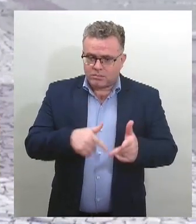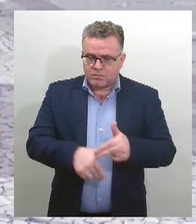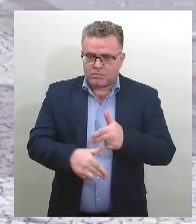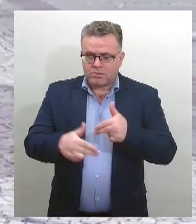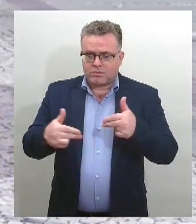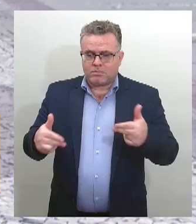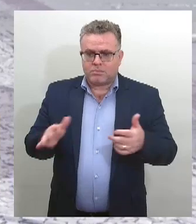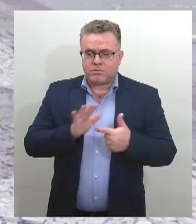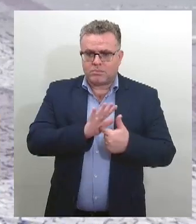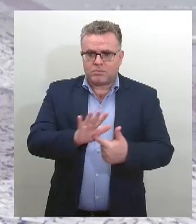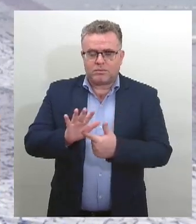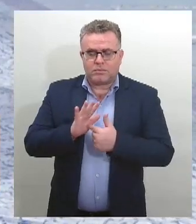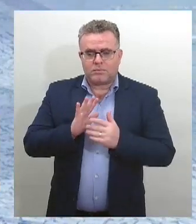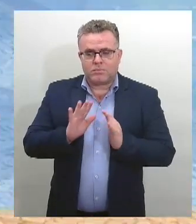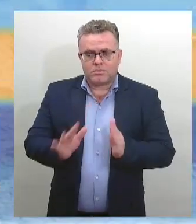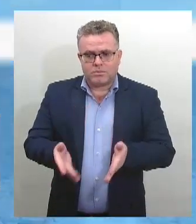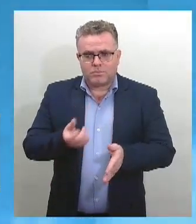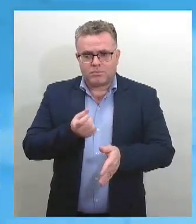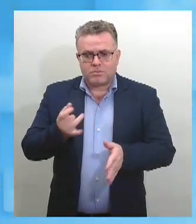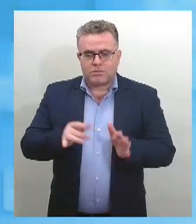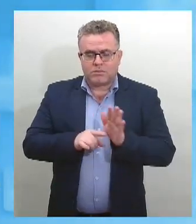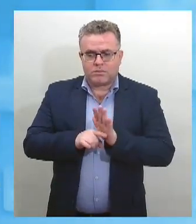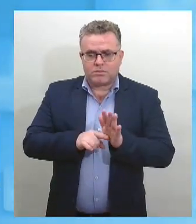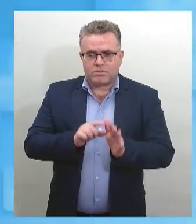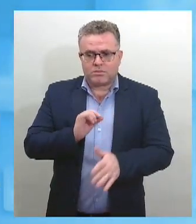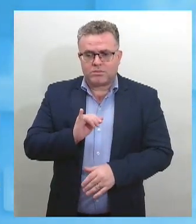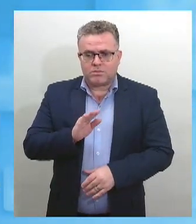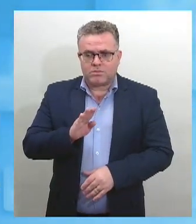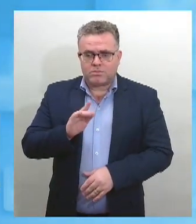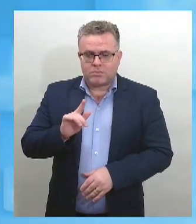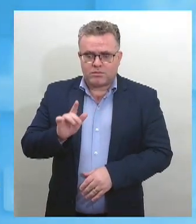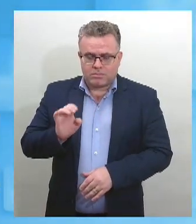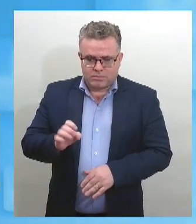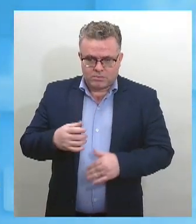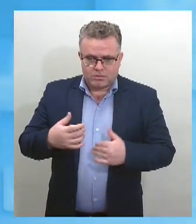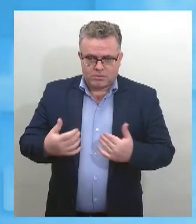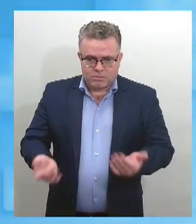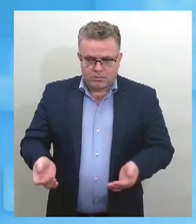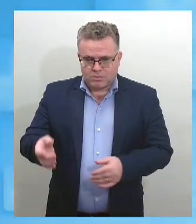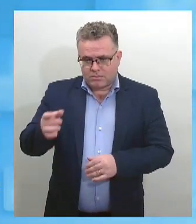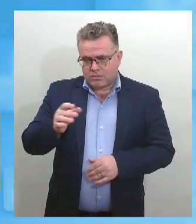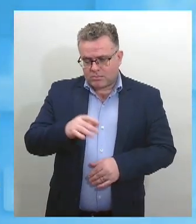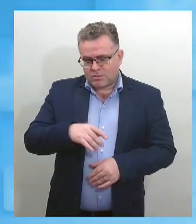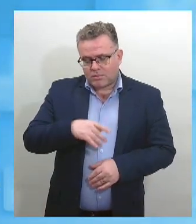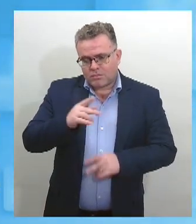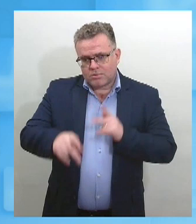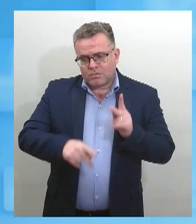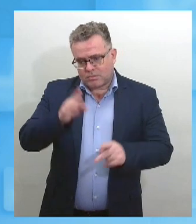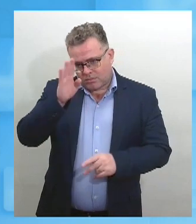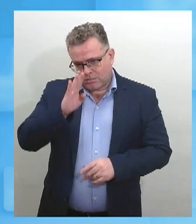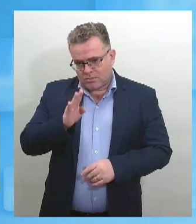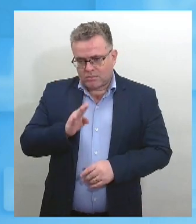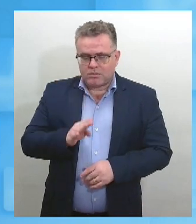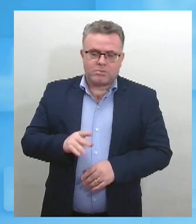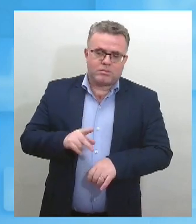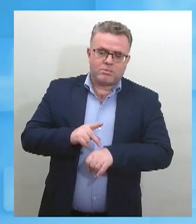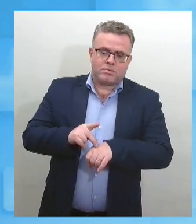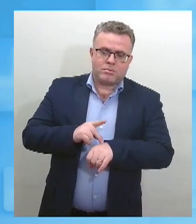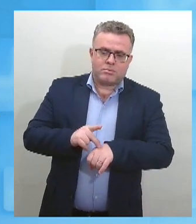dados recentes do IBGE. O contingente de brasileiros que se autodeclara preto ou pardo atingiu a marca de